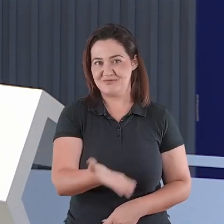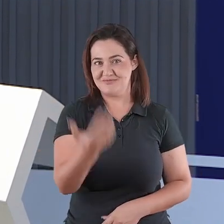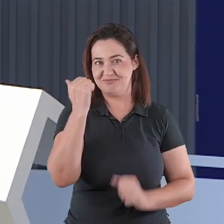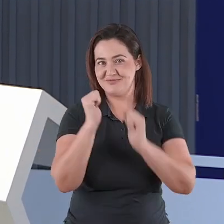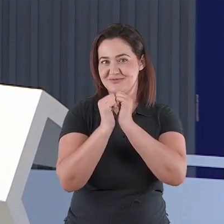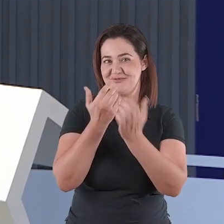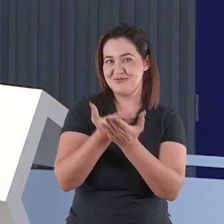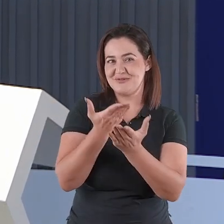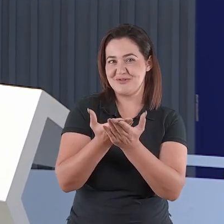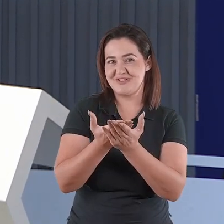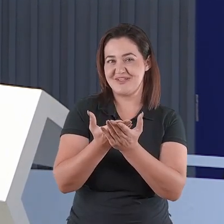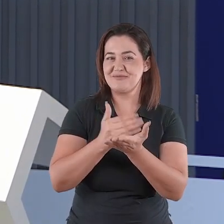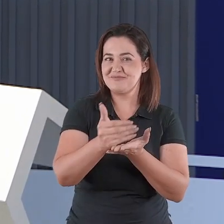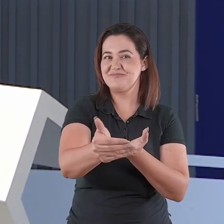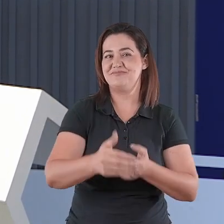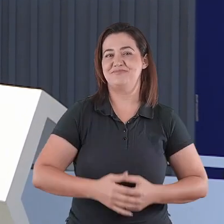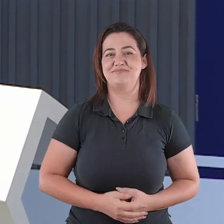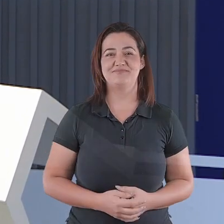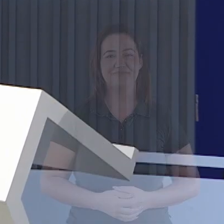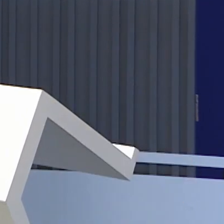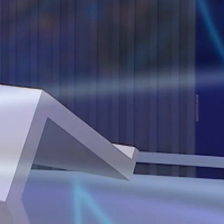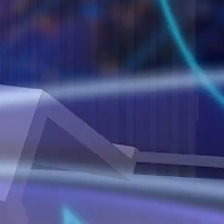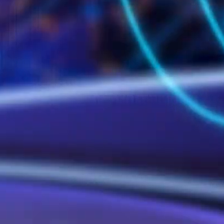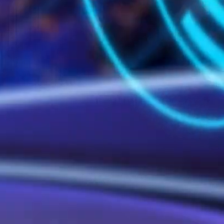o programa Arena do Futuro está só começando.